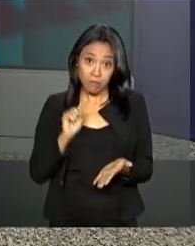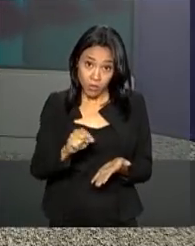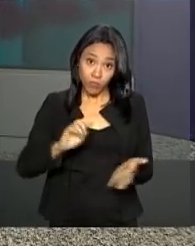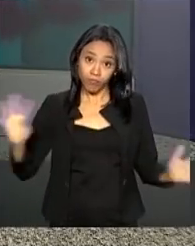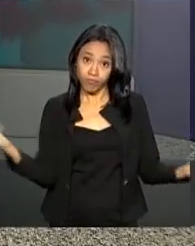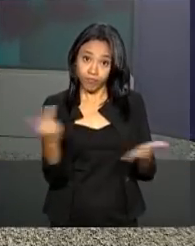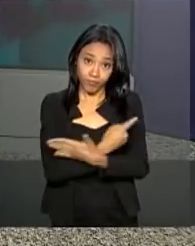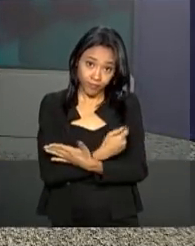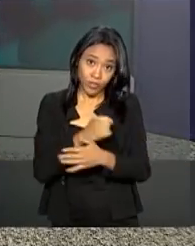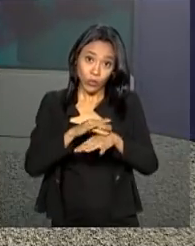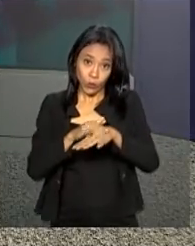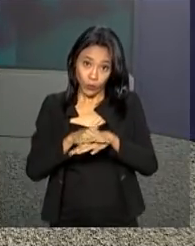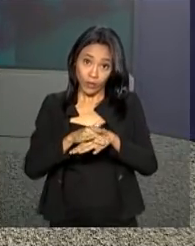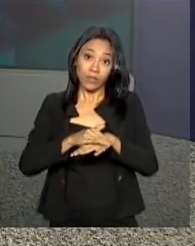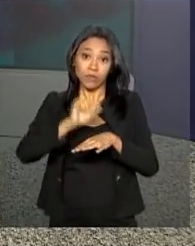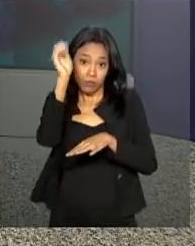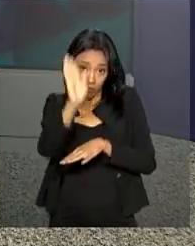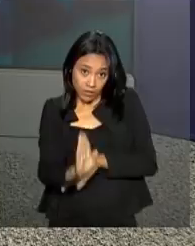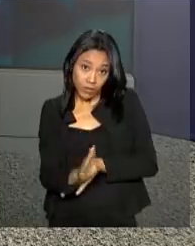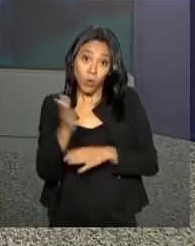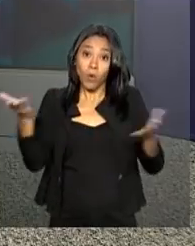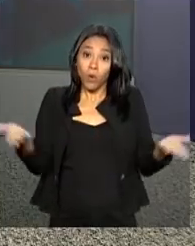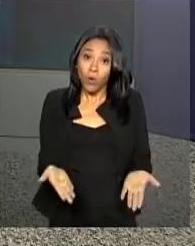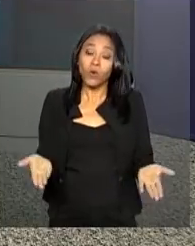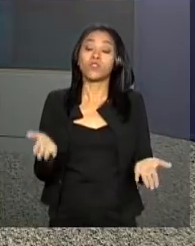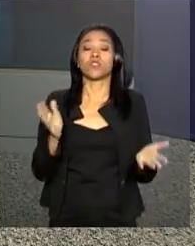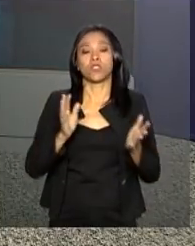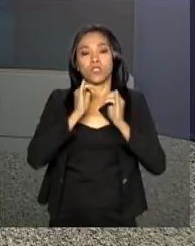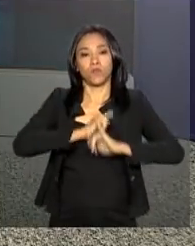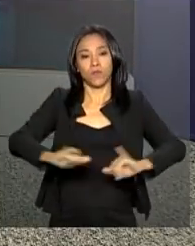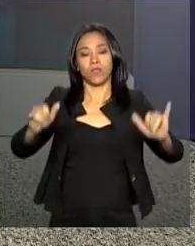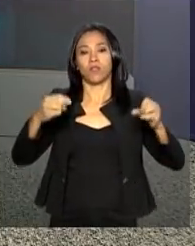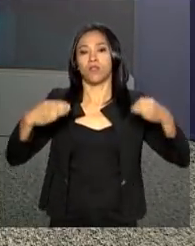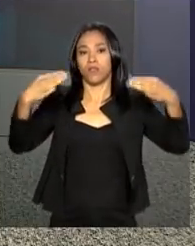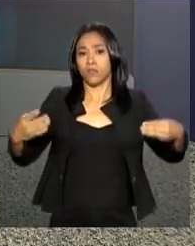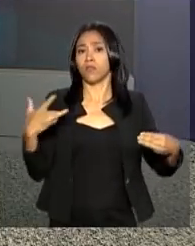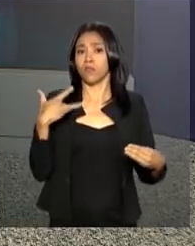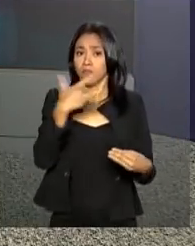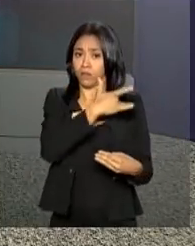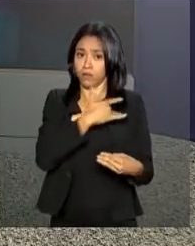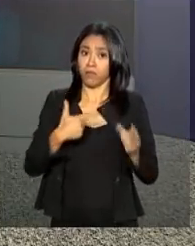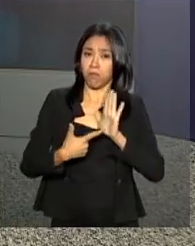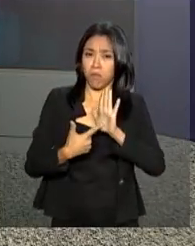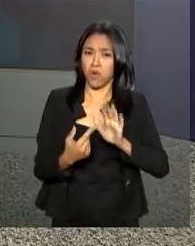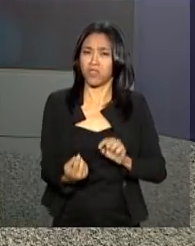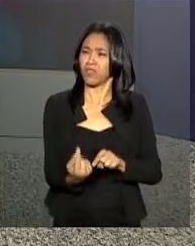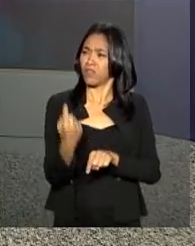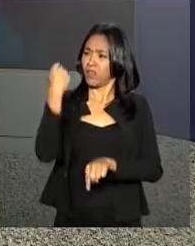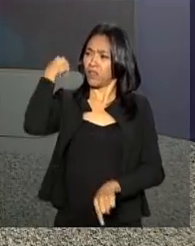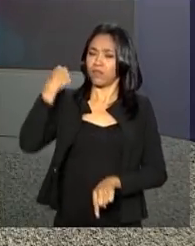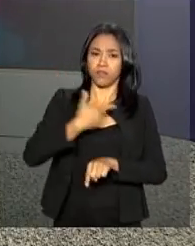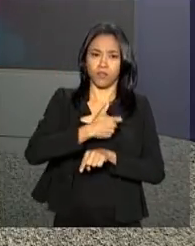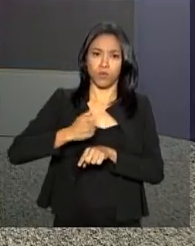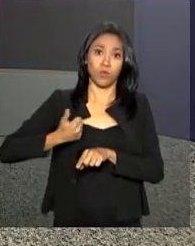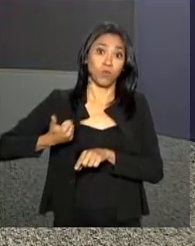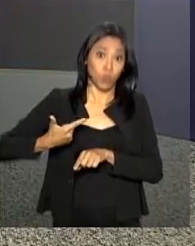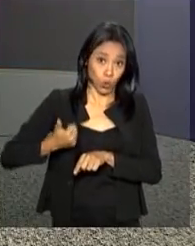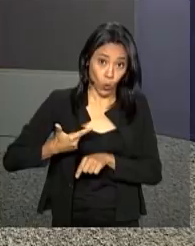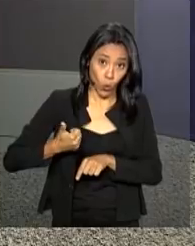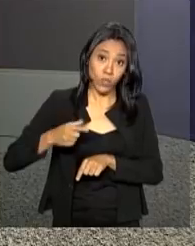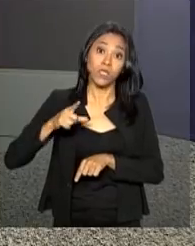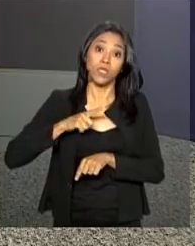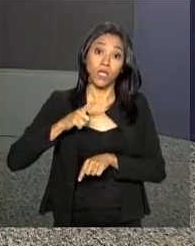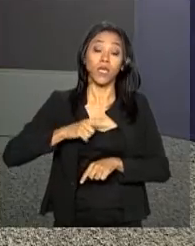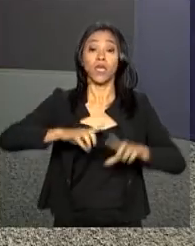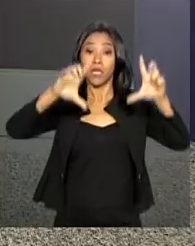de AIDS. Os dados divulgados hoje pelo Ministério da Saúde mostram que desde 2012 tem caído o